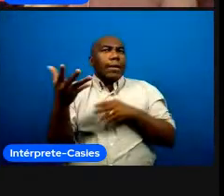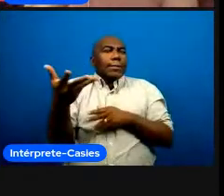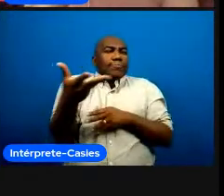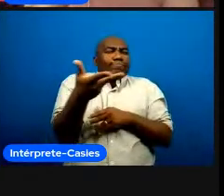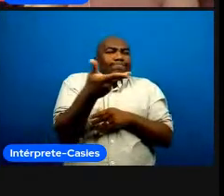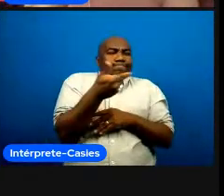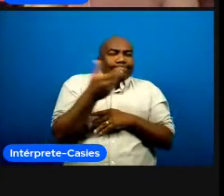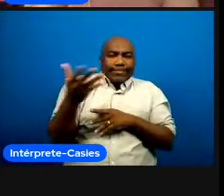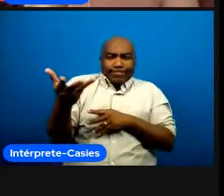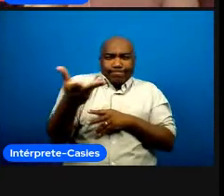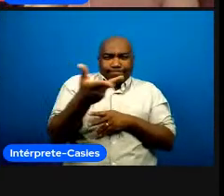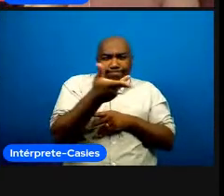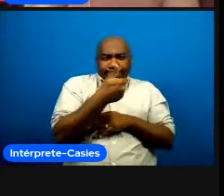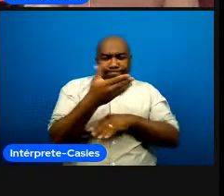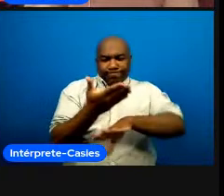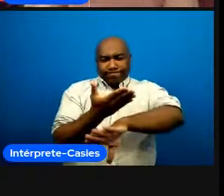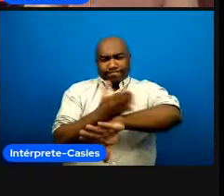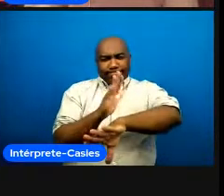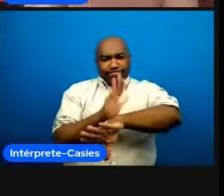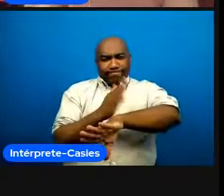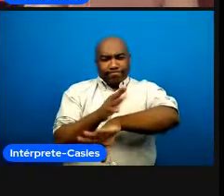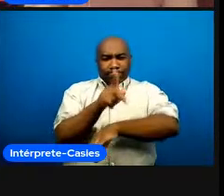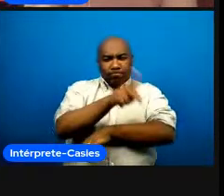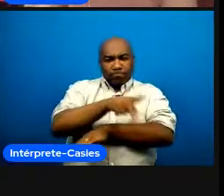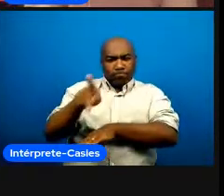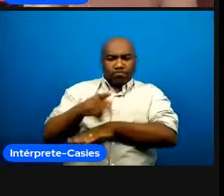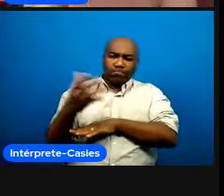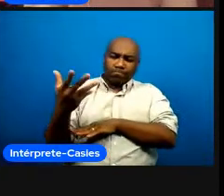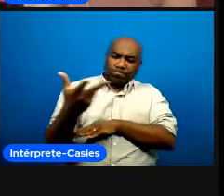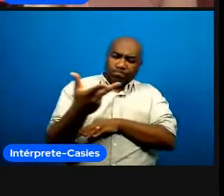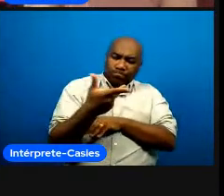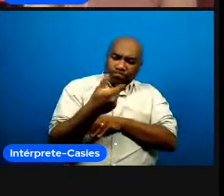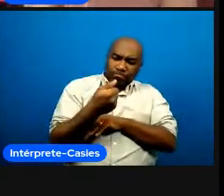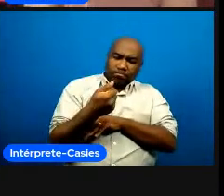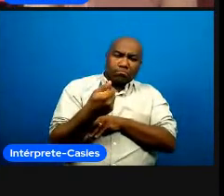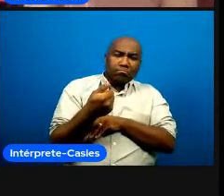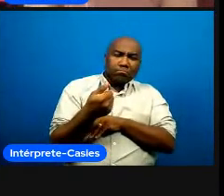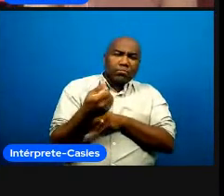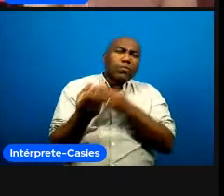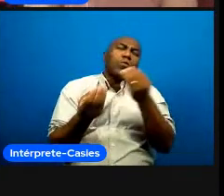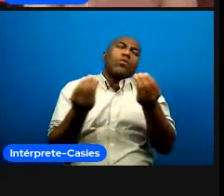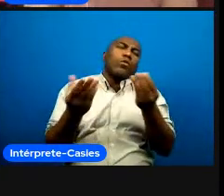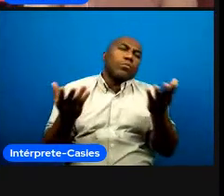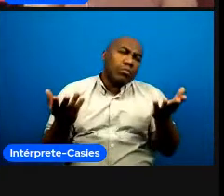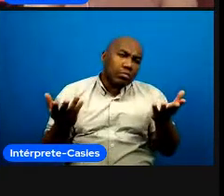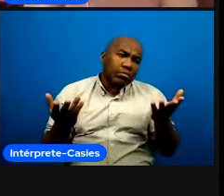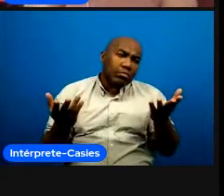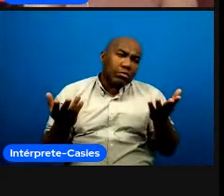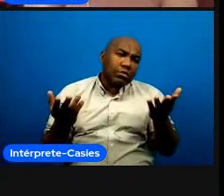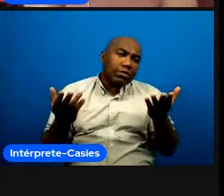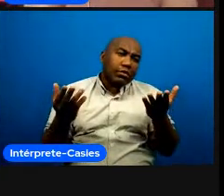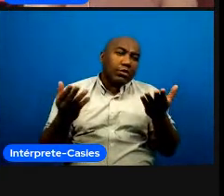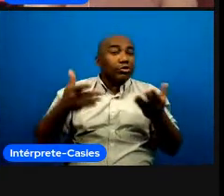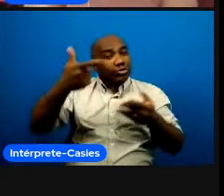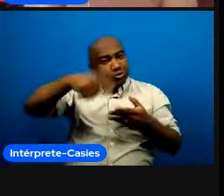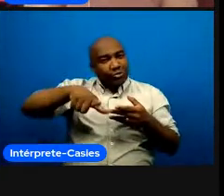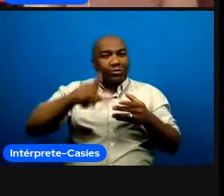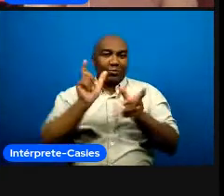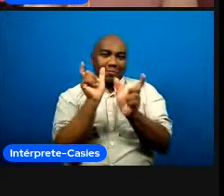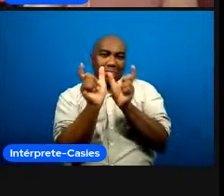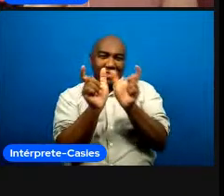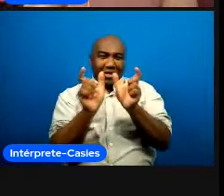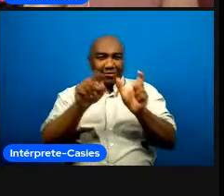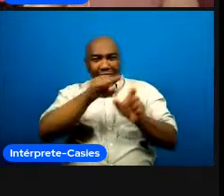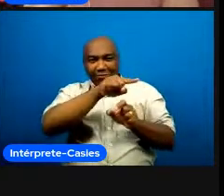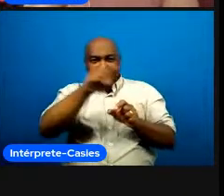um treinador uma treinadora um professor e um professor eu queria usar o Mentimeter de novo eu acho que muita gente teve dificuldade de utilizá-lo mas